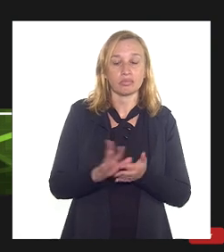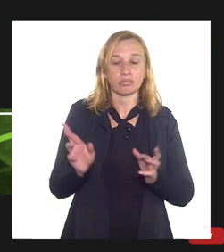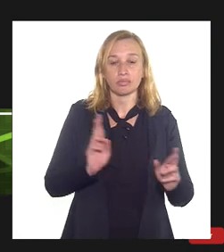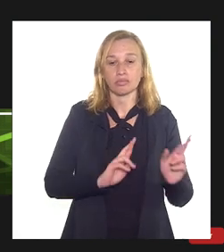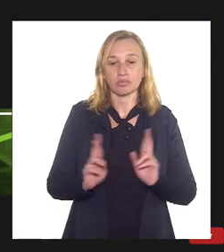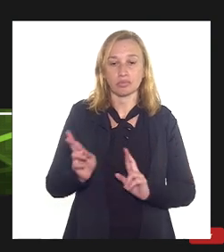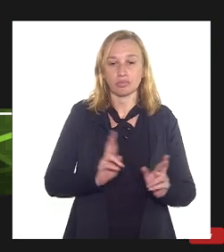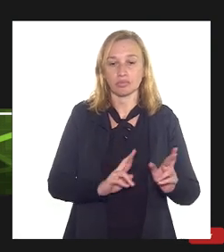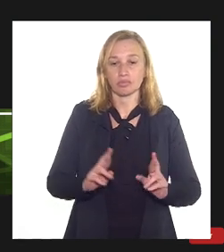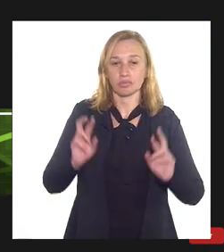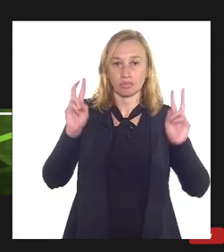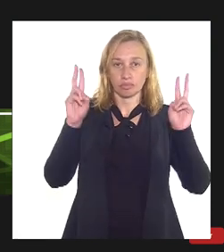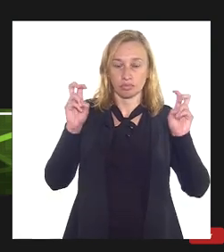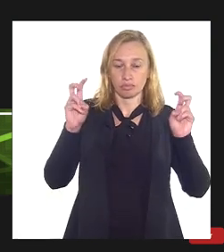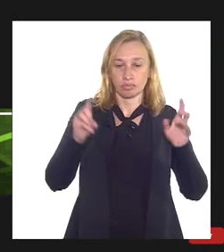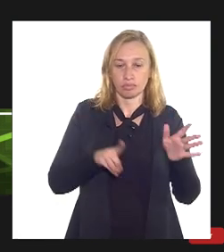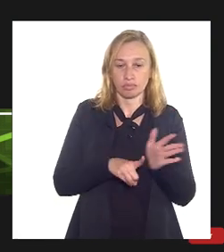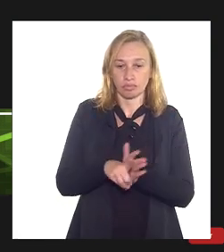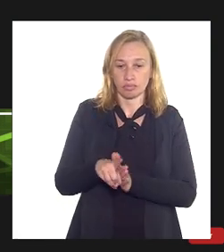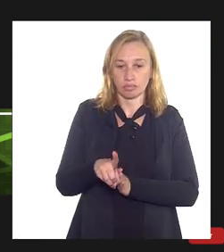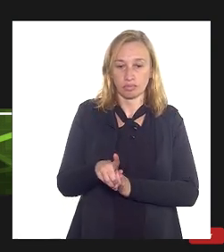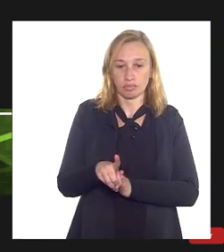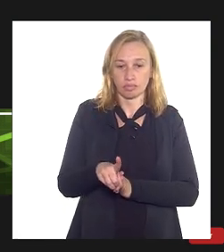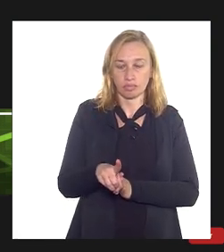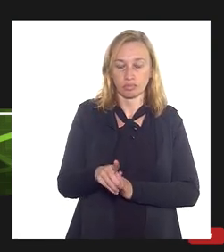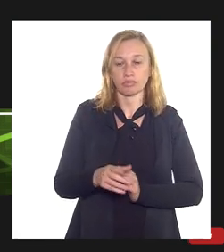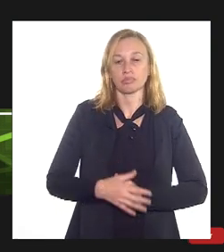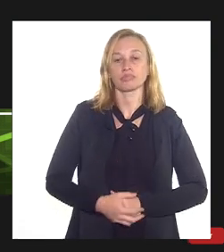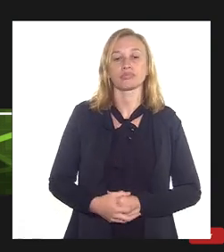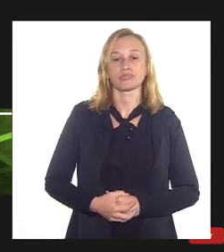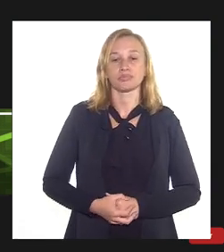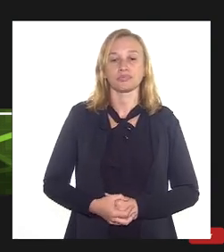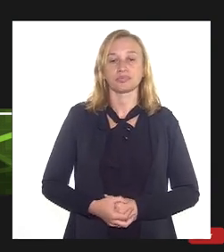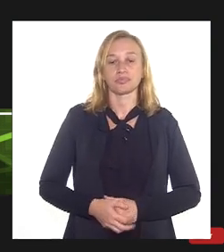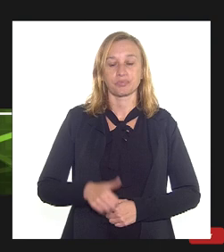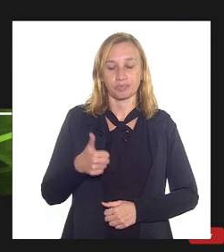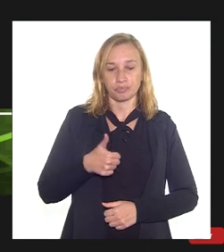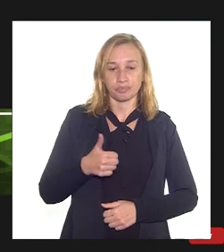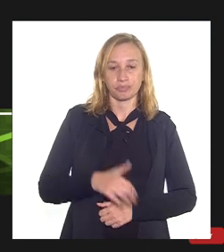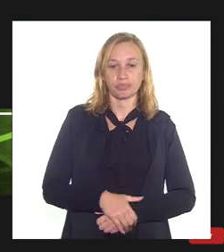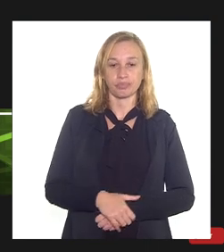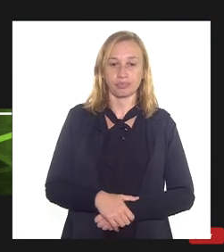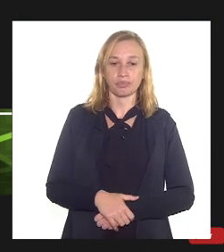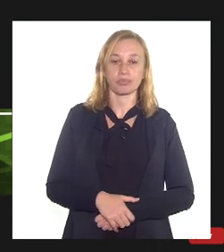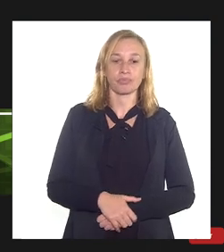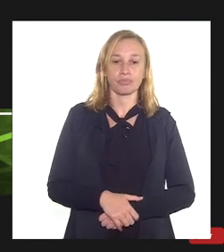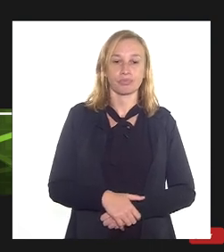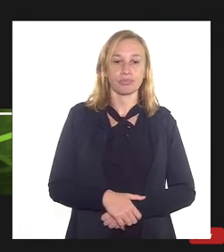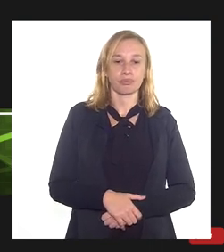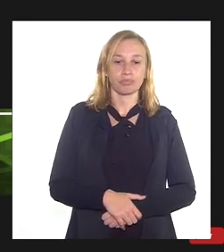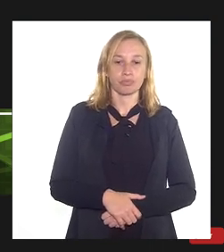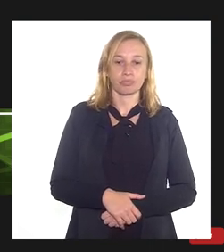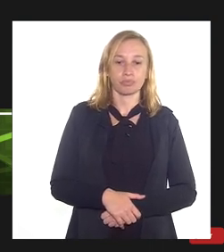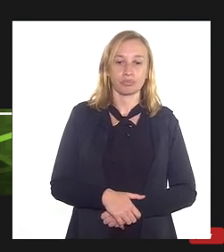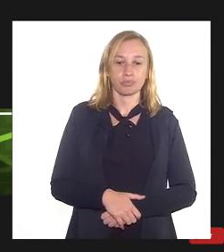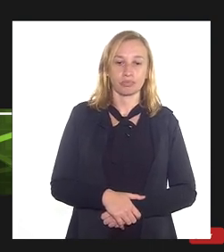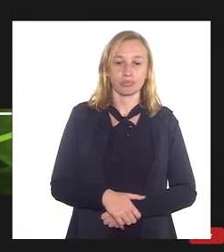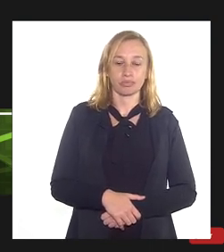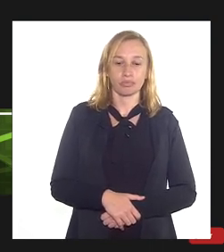isso que foi objeto da pergunta que eu acabei de fazer essa é uma primeira pergunta o deputado prefere dar